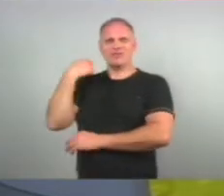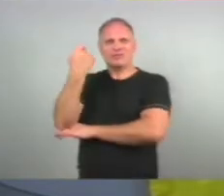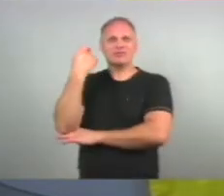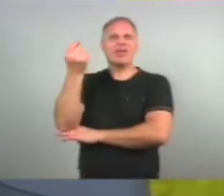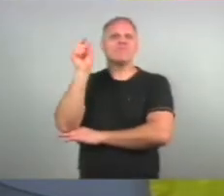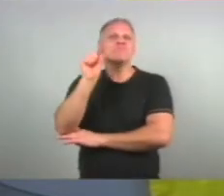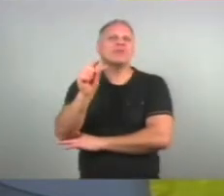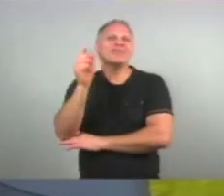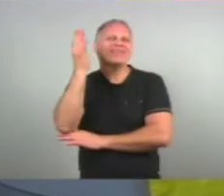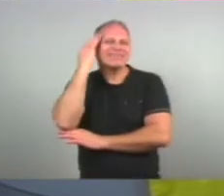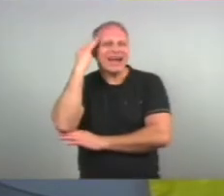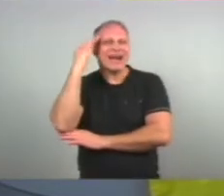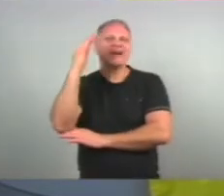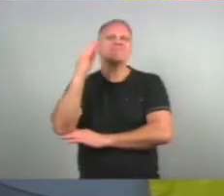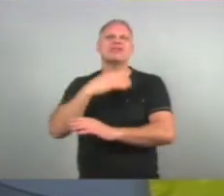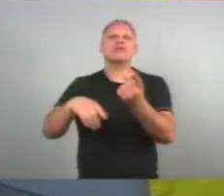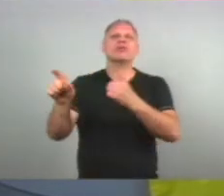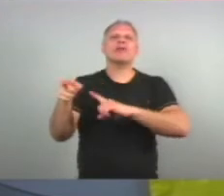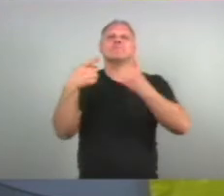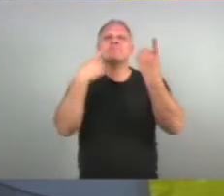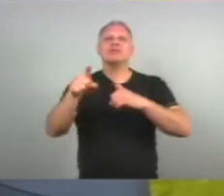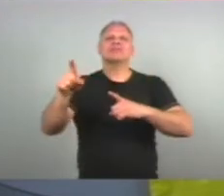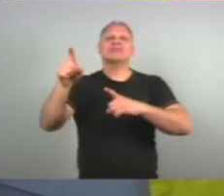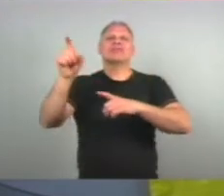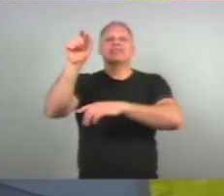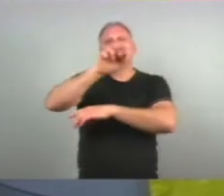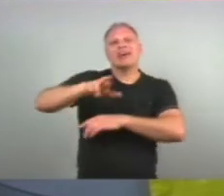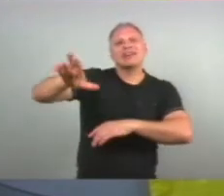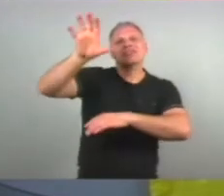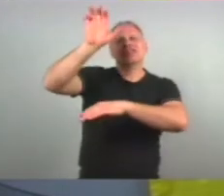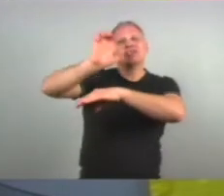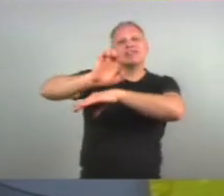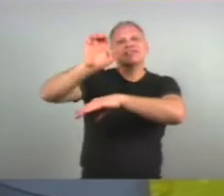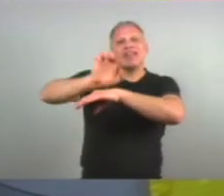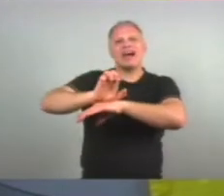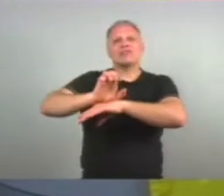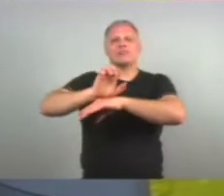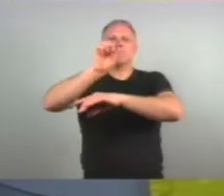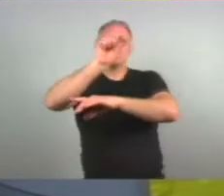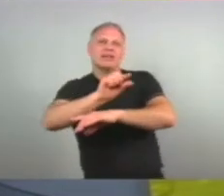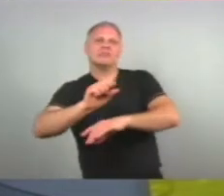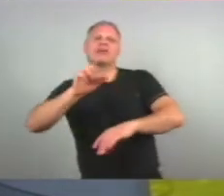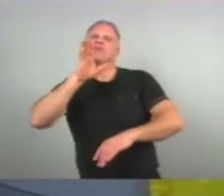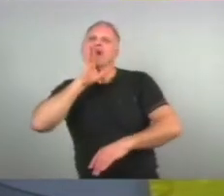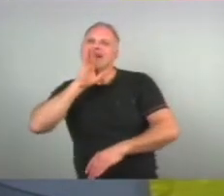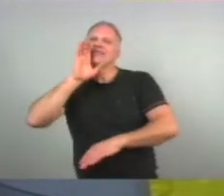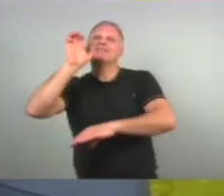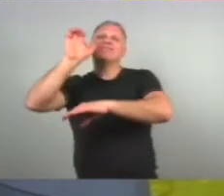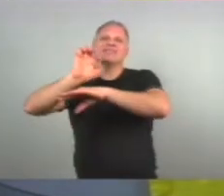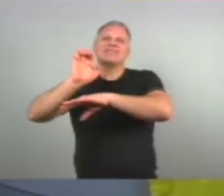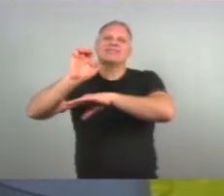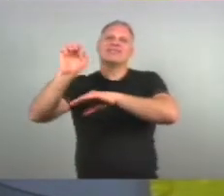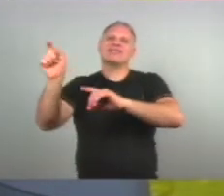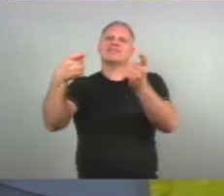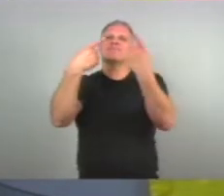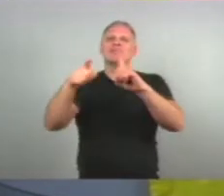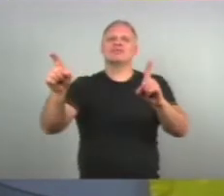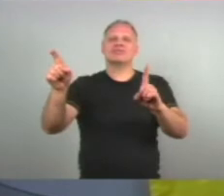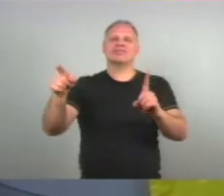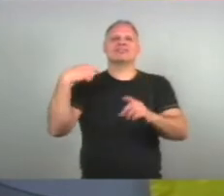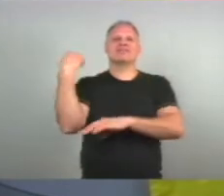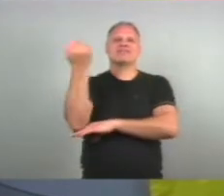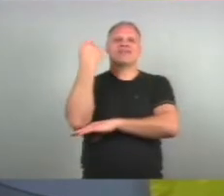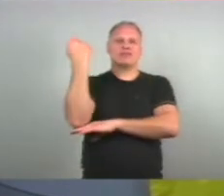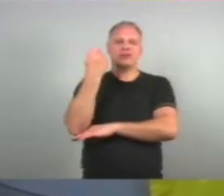sabe o hino Regional Chega em outro estado Todo mundo sabe o hino No Rio Grande do Sul Enquanto que as pessoas De outros